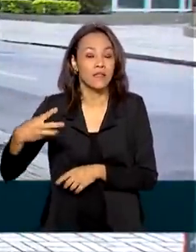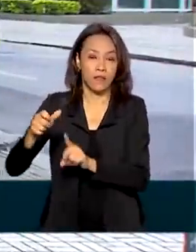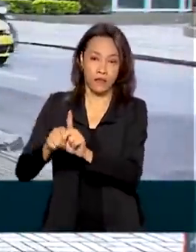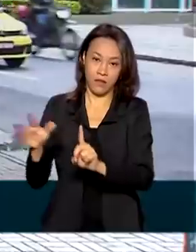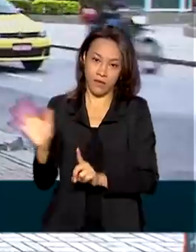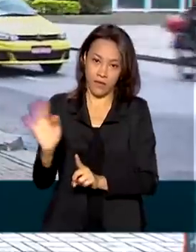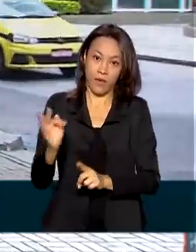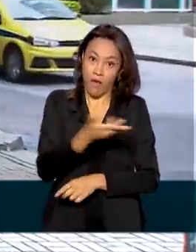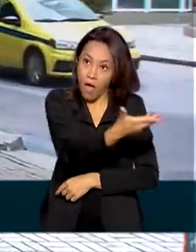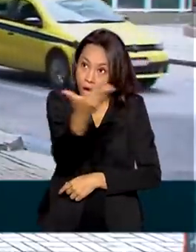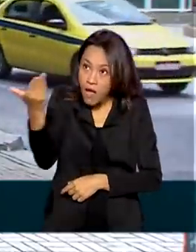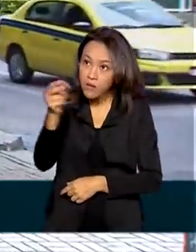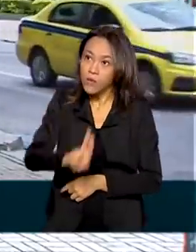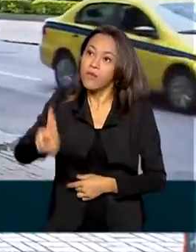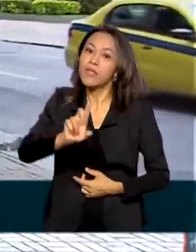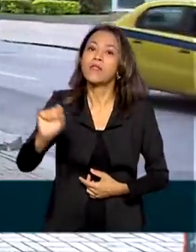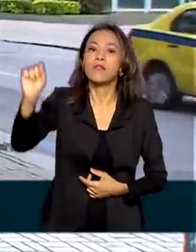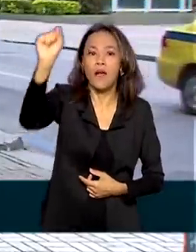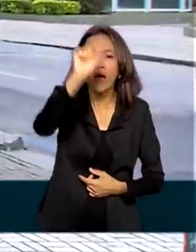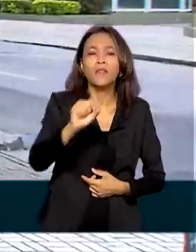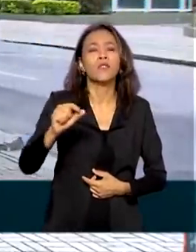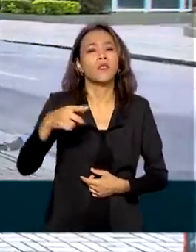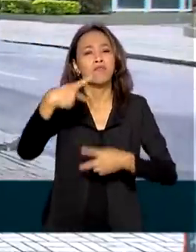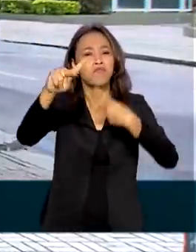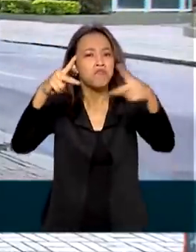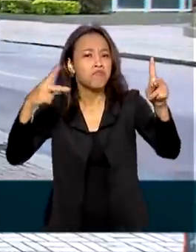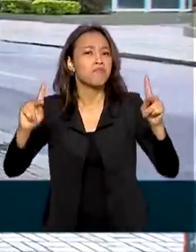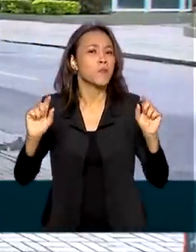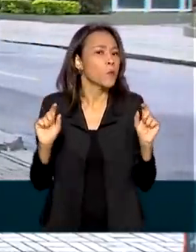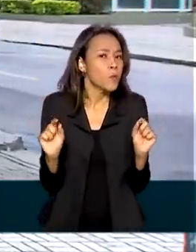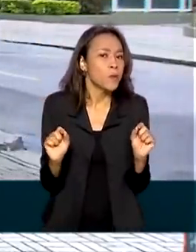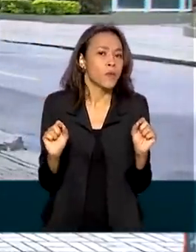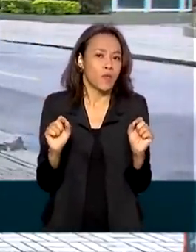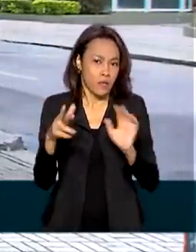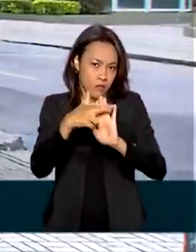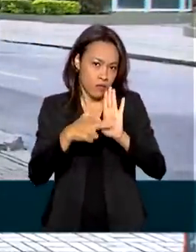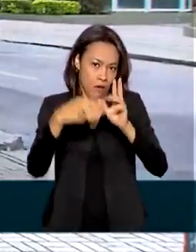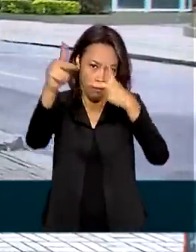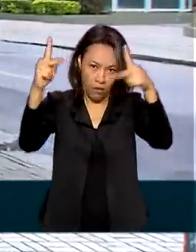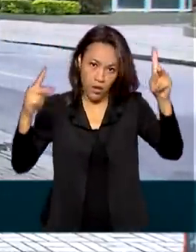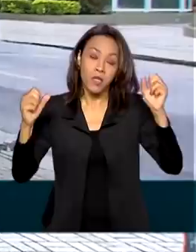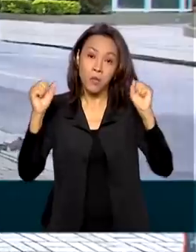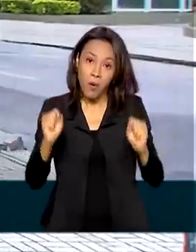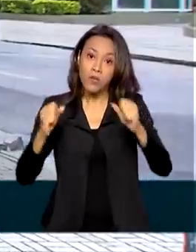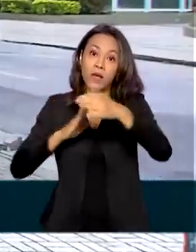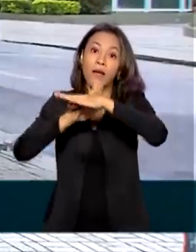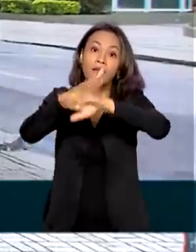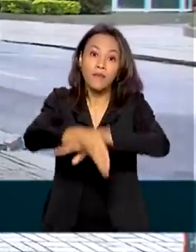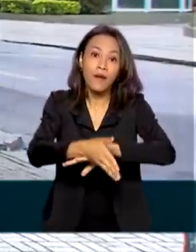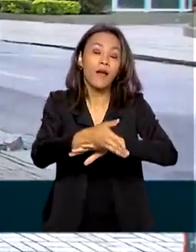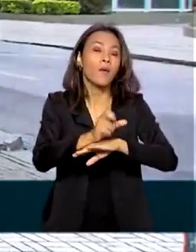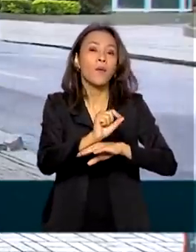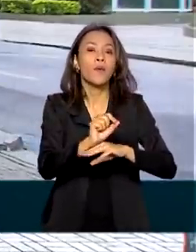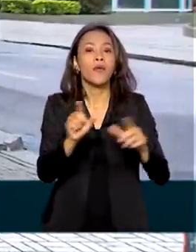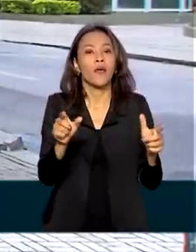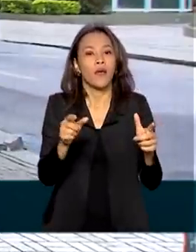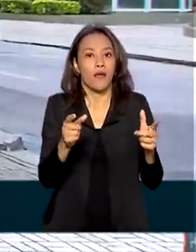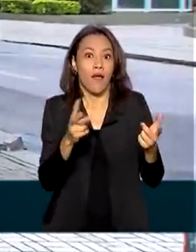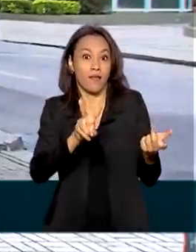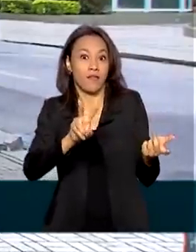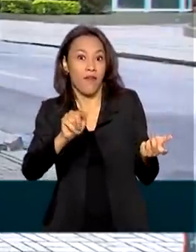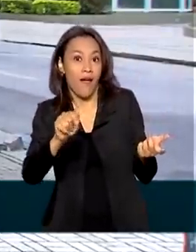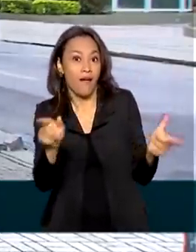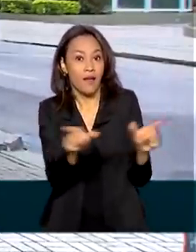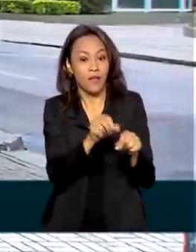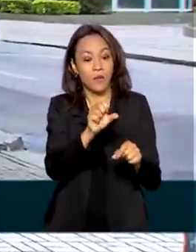universidades que definem as condições específicas para que os estudantes possam concorrer às vagas no SISU, como, por exemplo, o acesso às